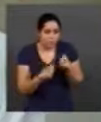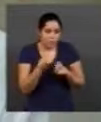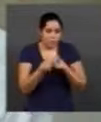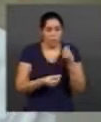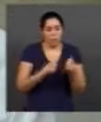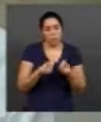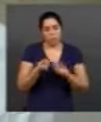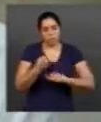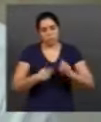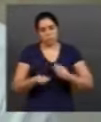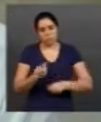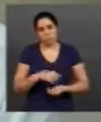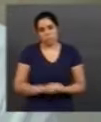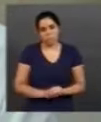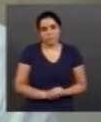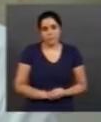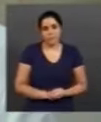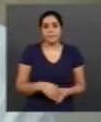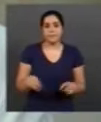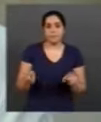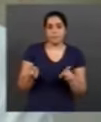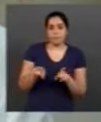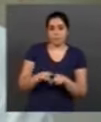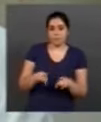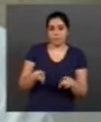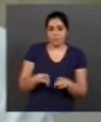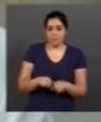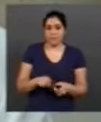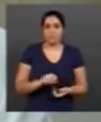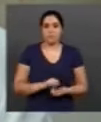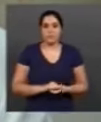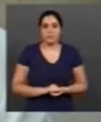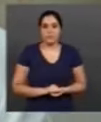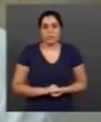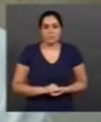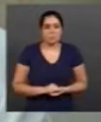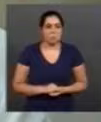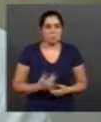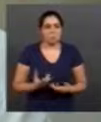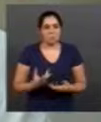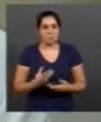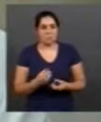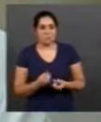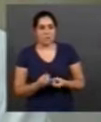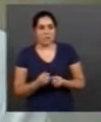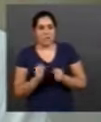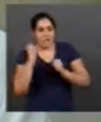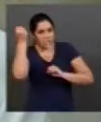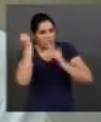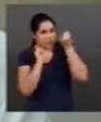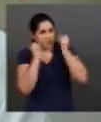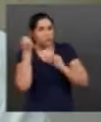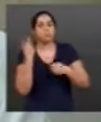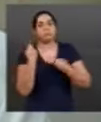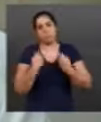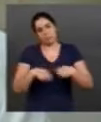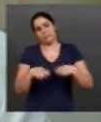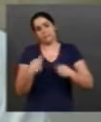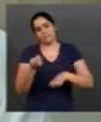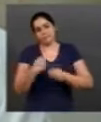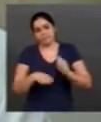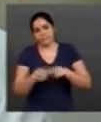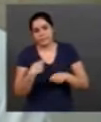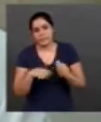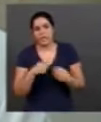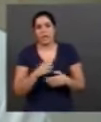não é? E temos que ter também uma atividade melhor nas indústrias. As indústrias têm que cada vez mais se capacitar